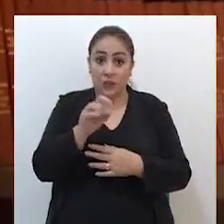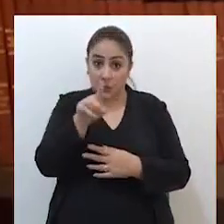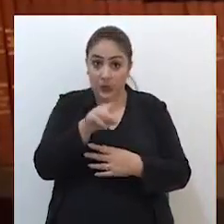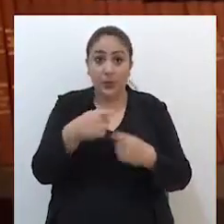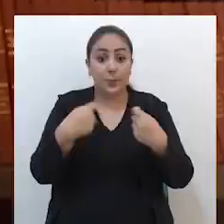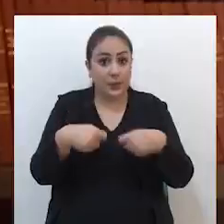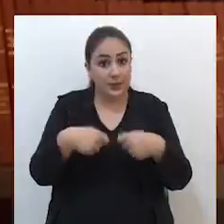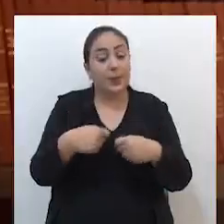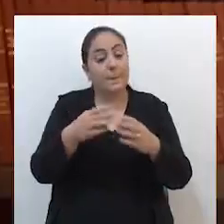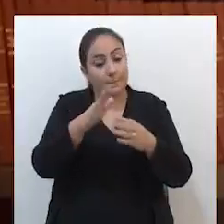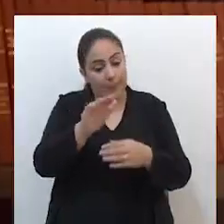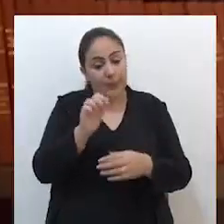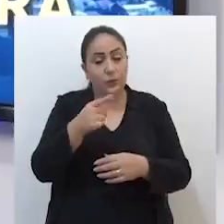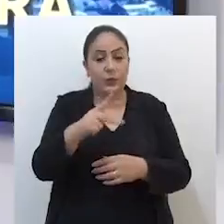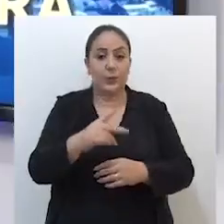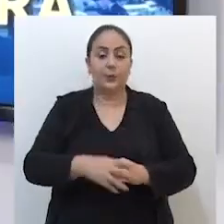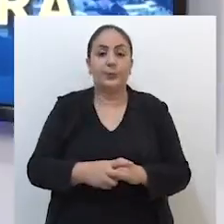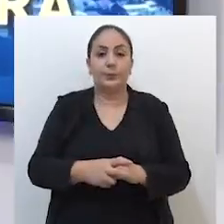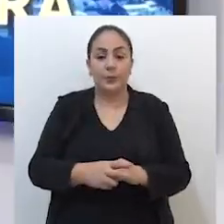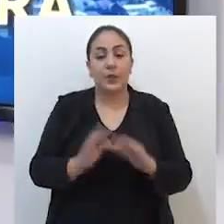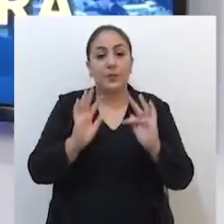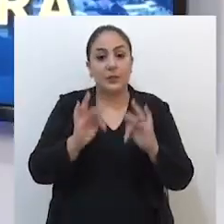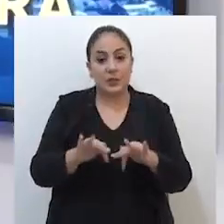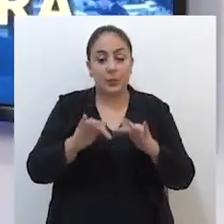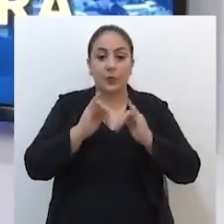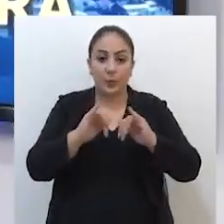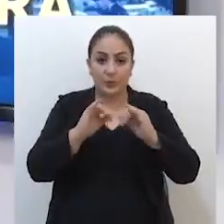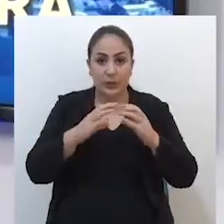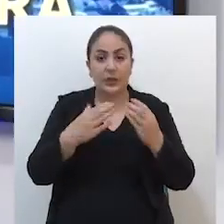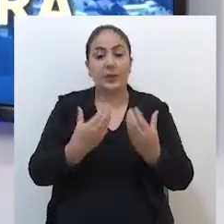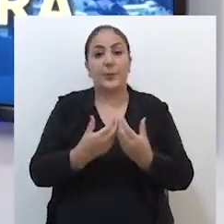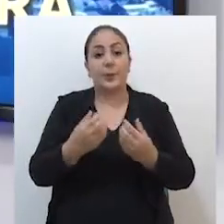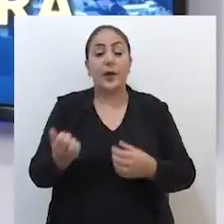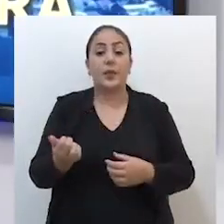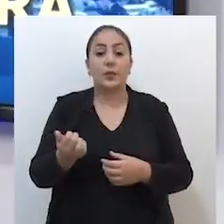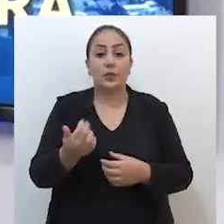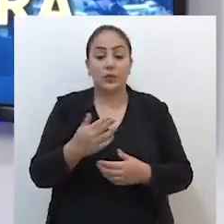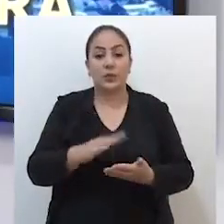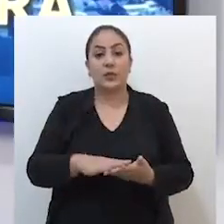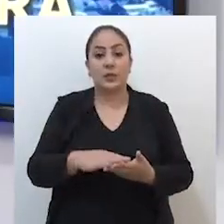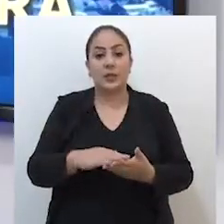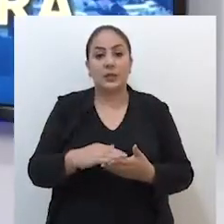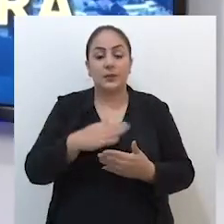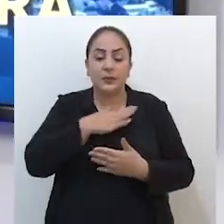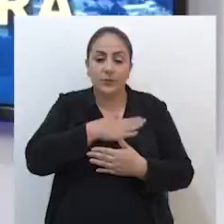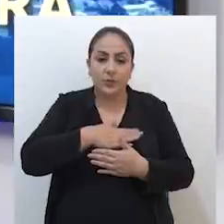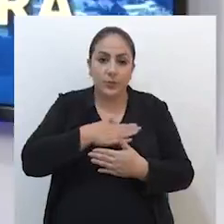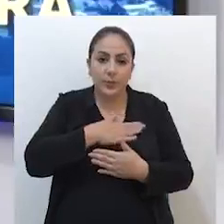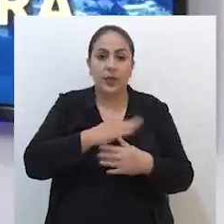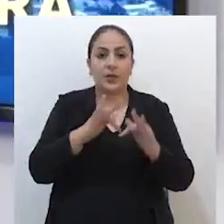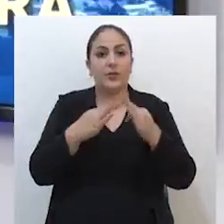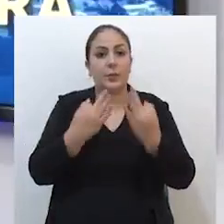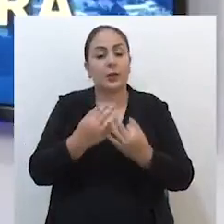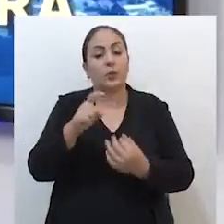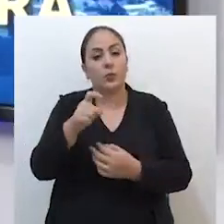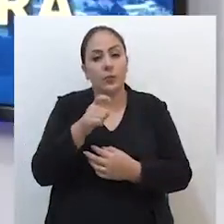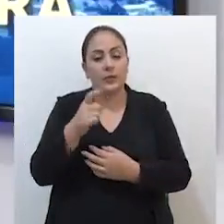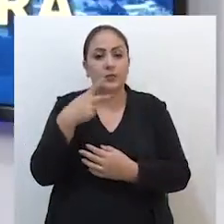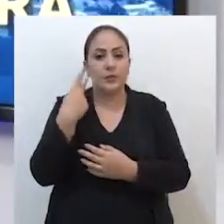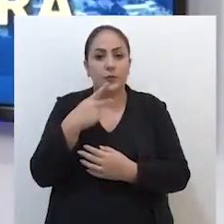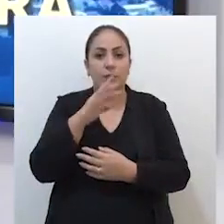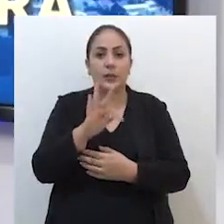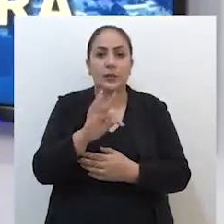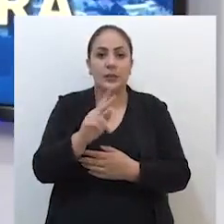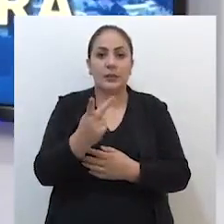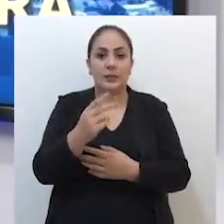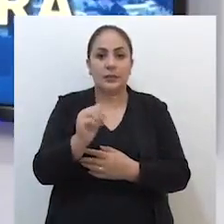e se você precisa peça o seu. Encerramos o Jornal da Câmara com uma nota de condolências à família do ex-vereador